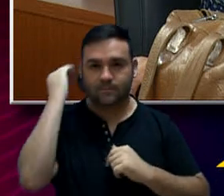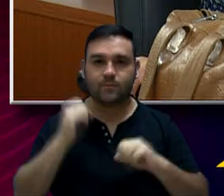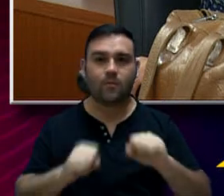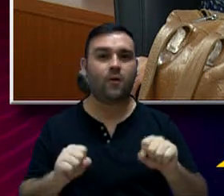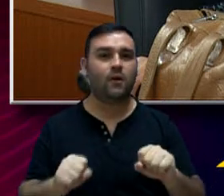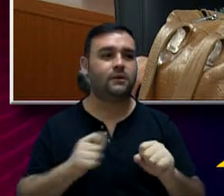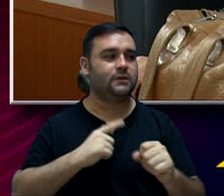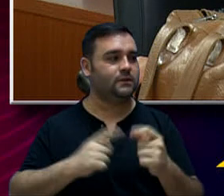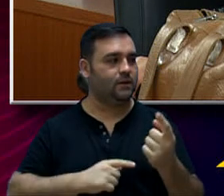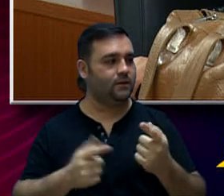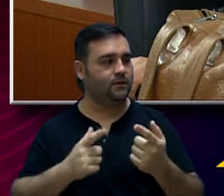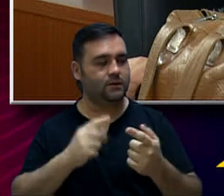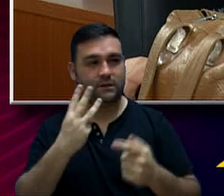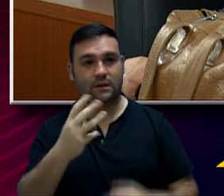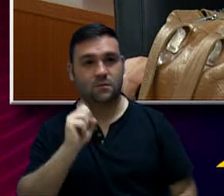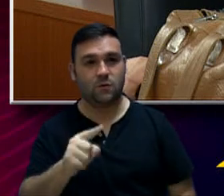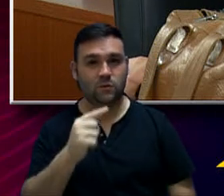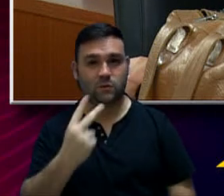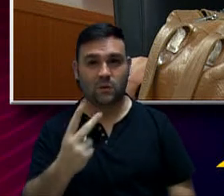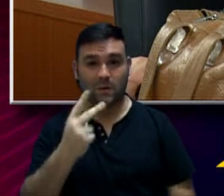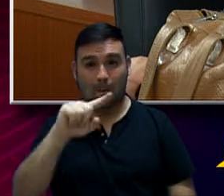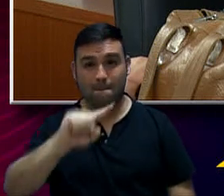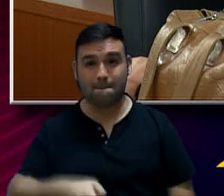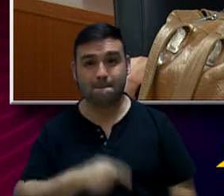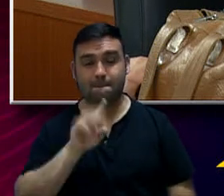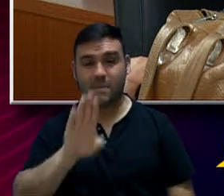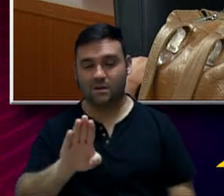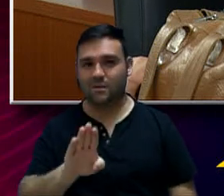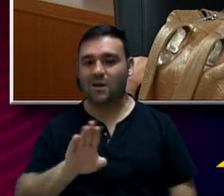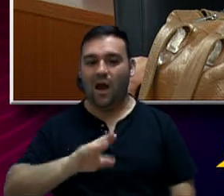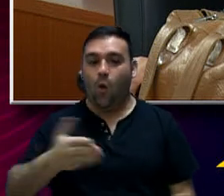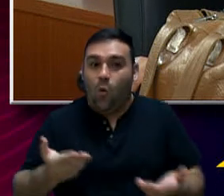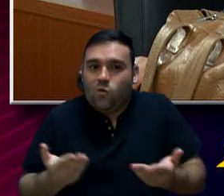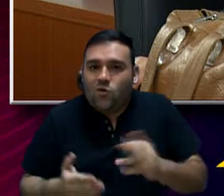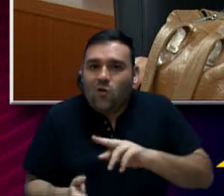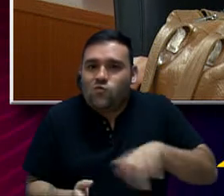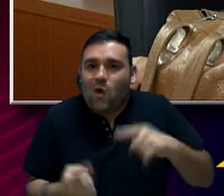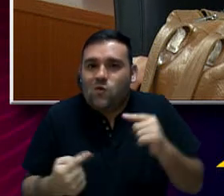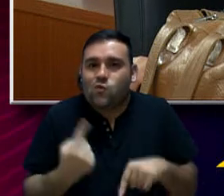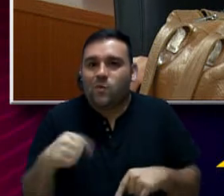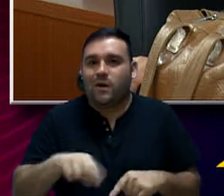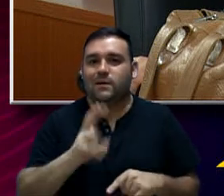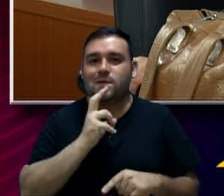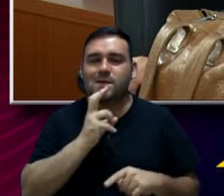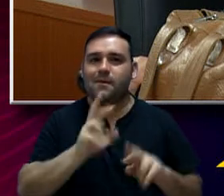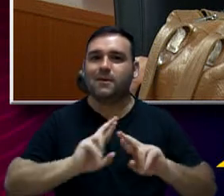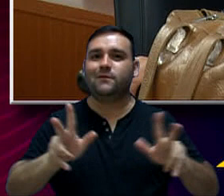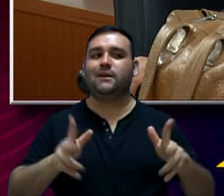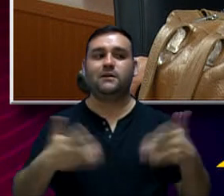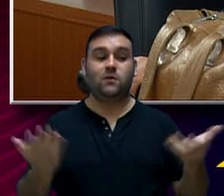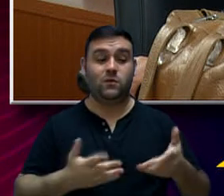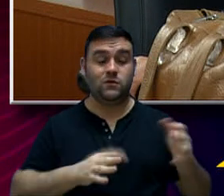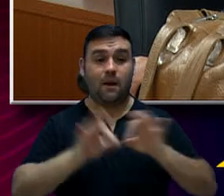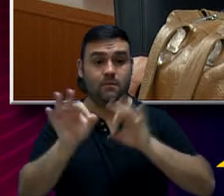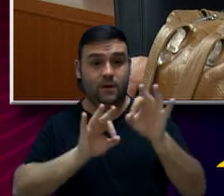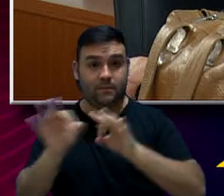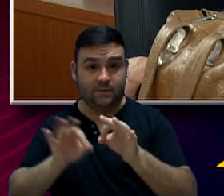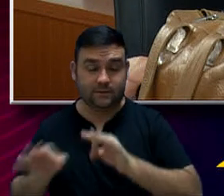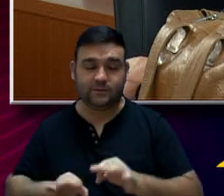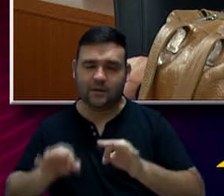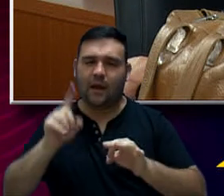poderíamos ter feito operações da ordem de três ponto dois bilhões. Não é o caso. As nossas operações, hoje,